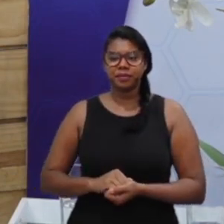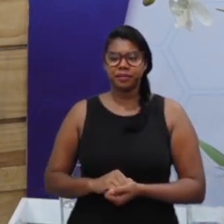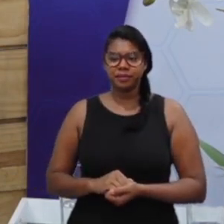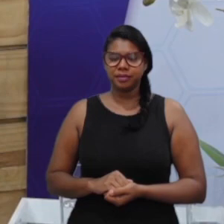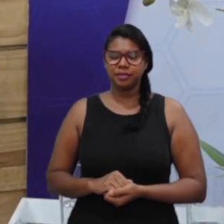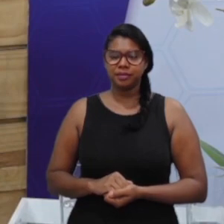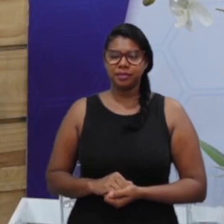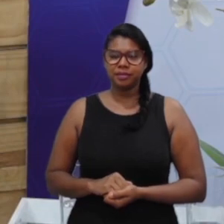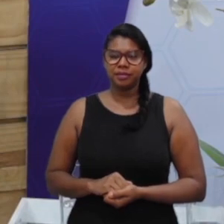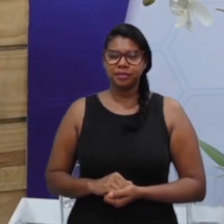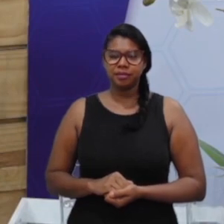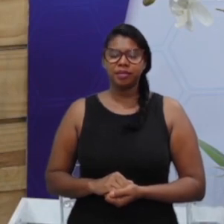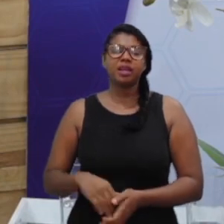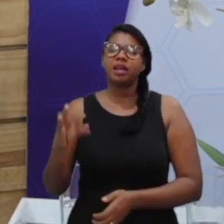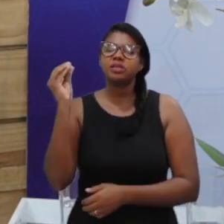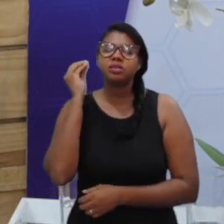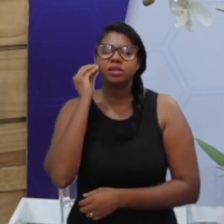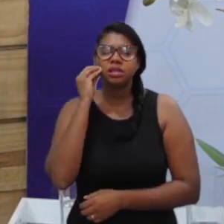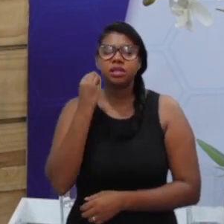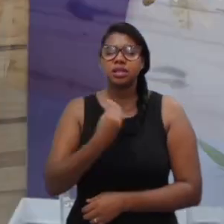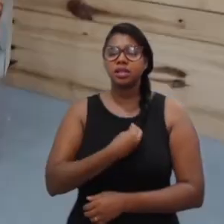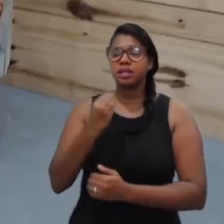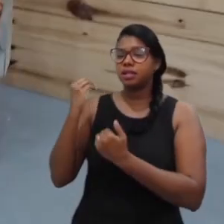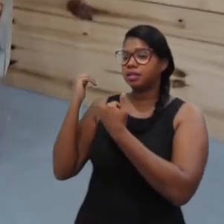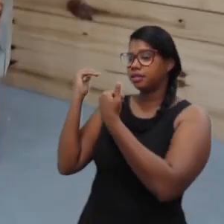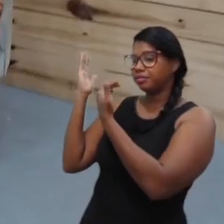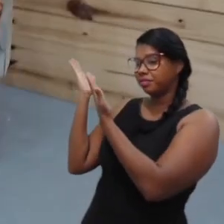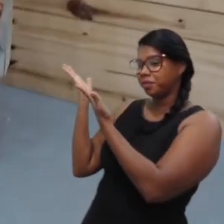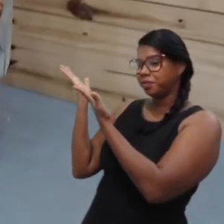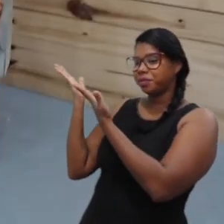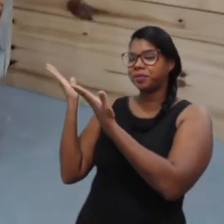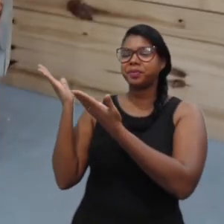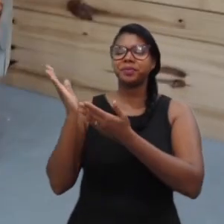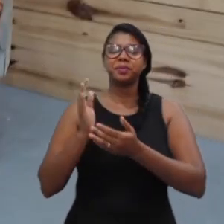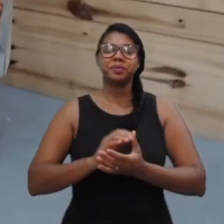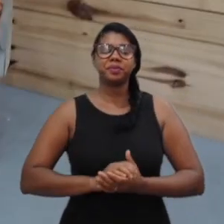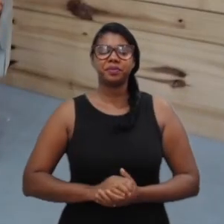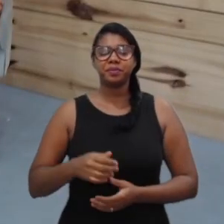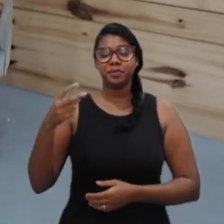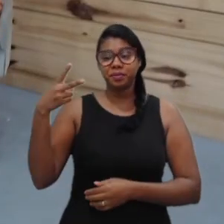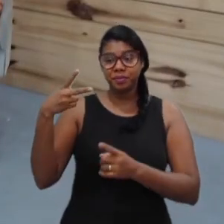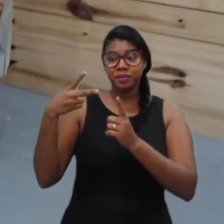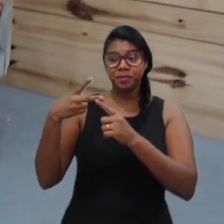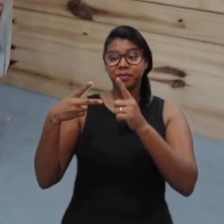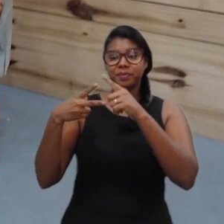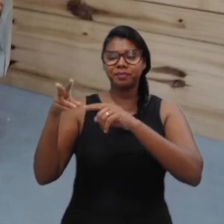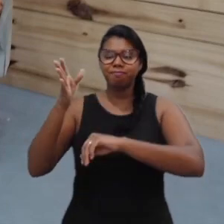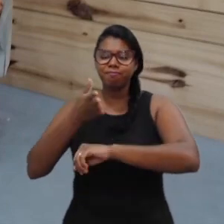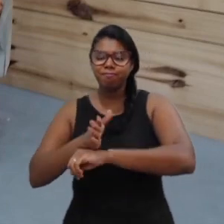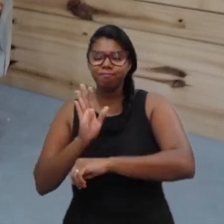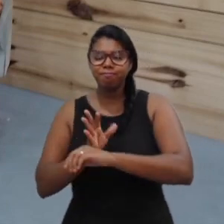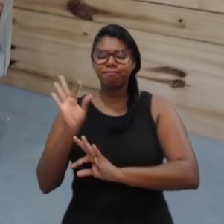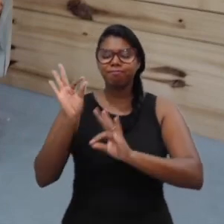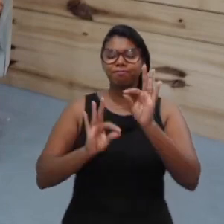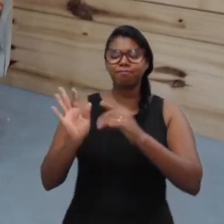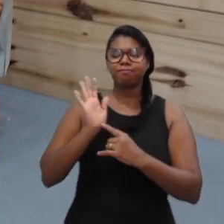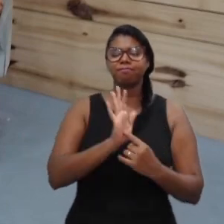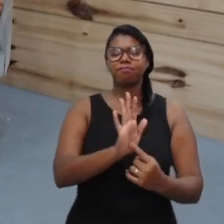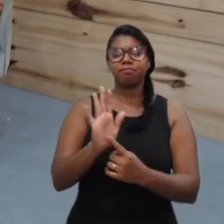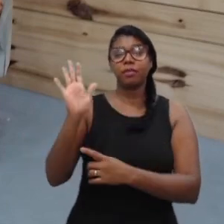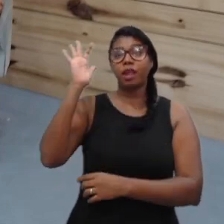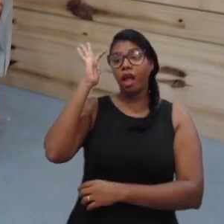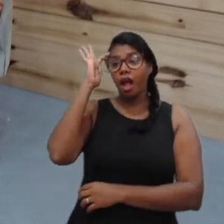As experiências que eu vivi, eu vou trazer dois casos bem práticos de tomada de